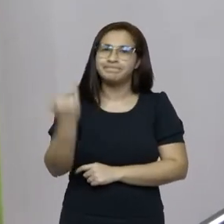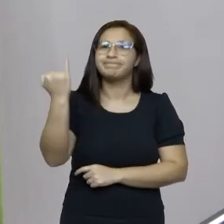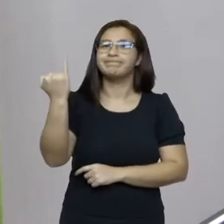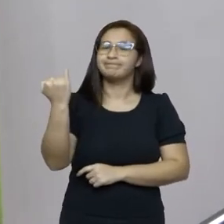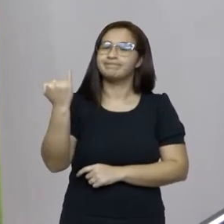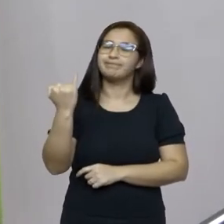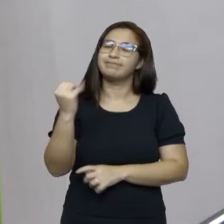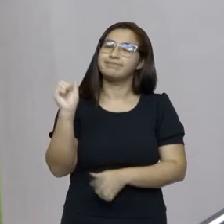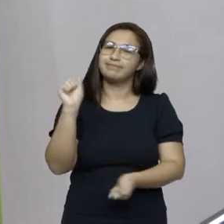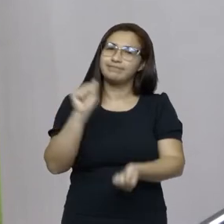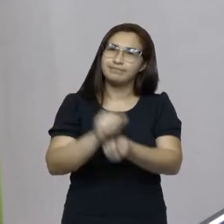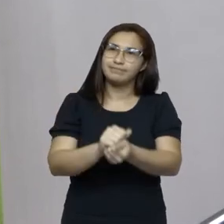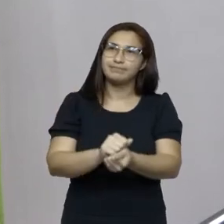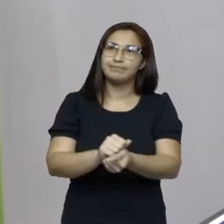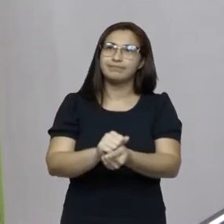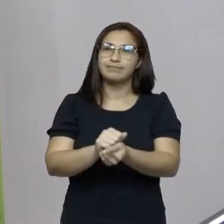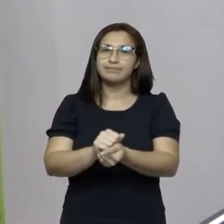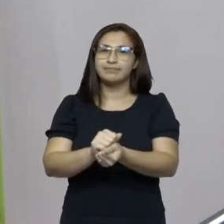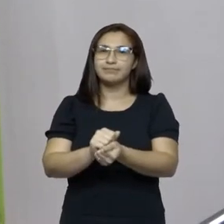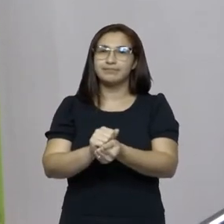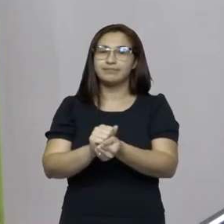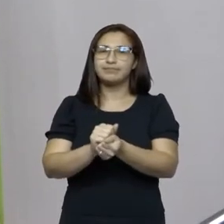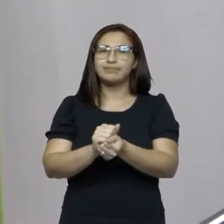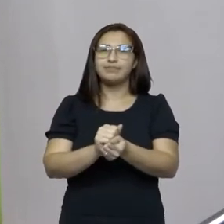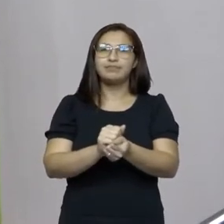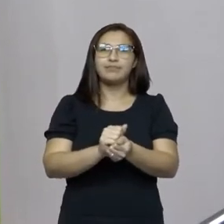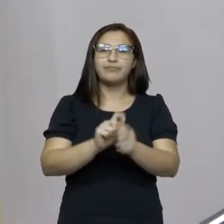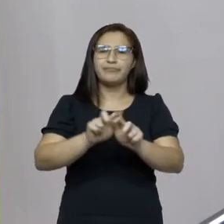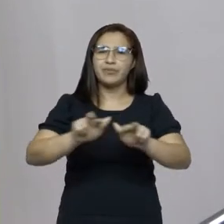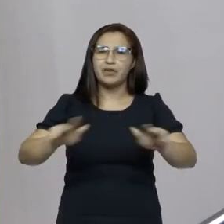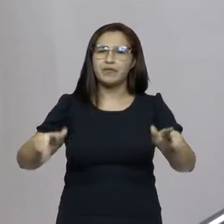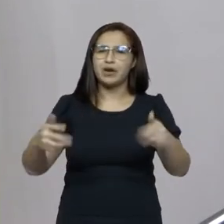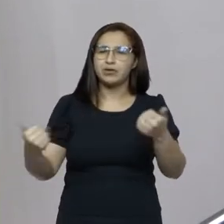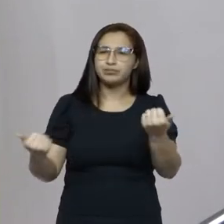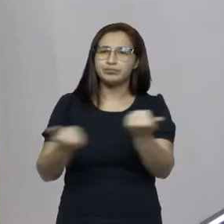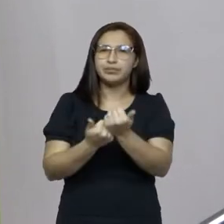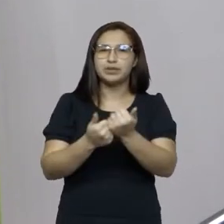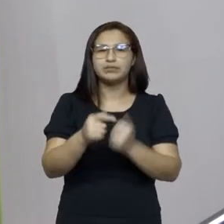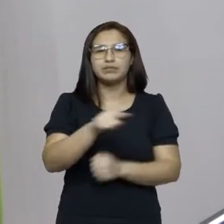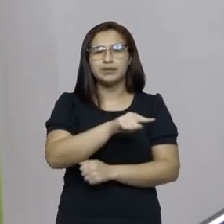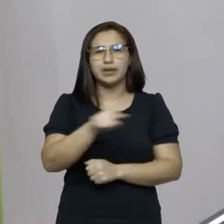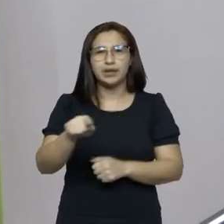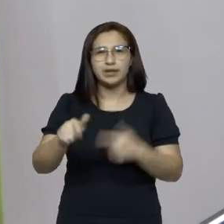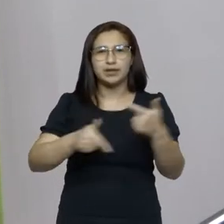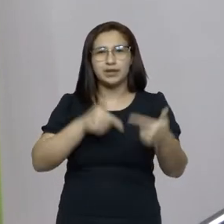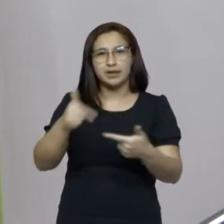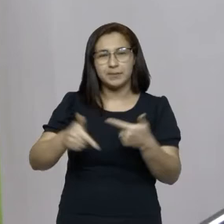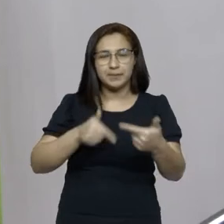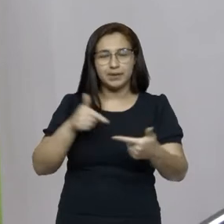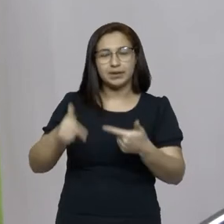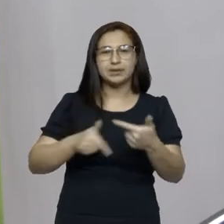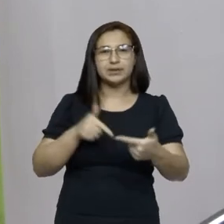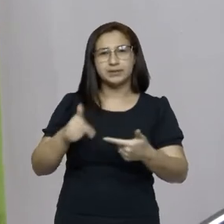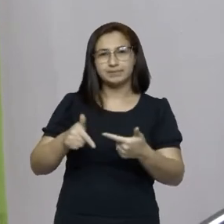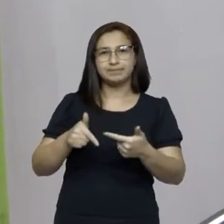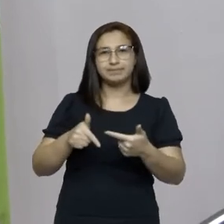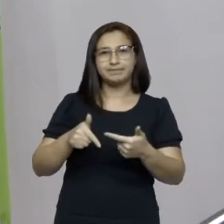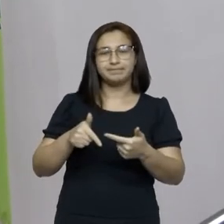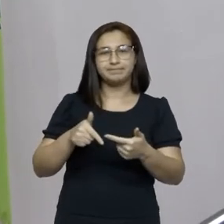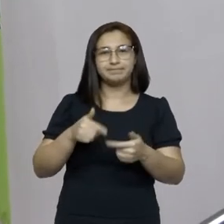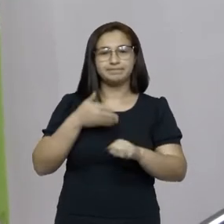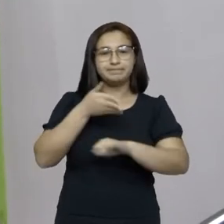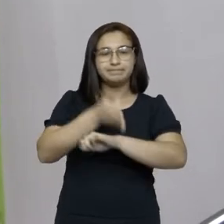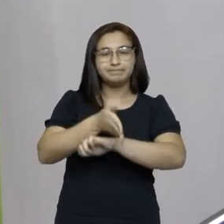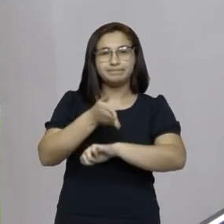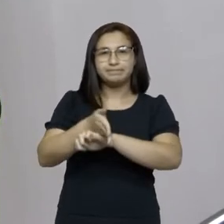construída por muitas mãos de trabalhadores e trabalhadoras presentes